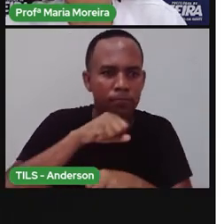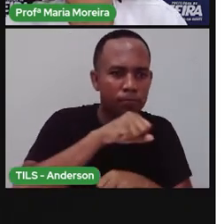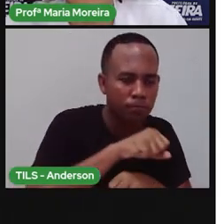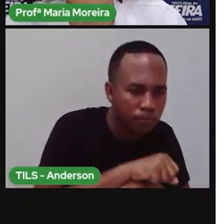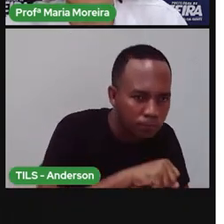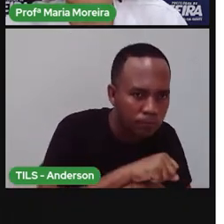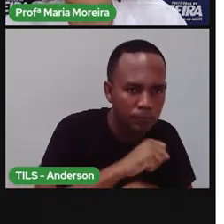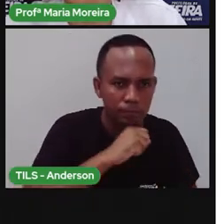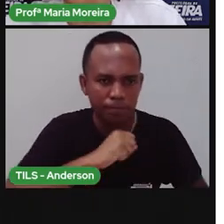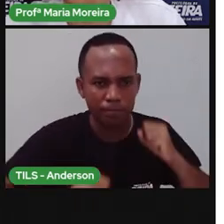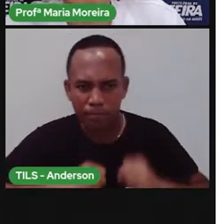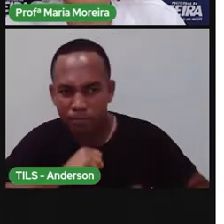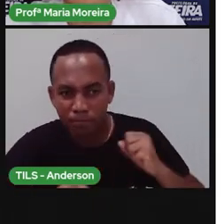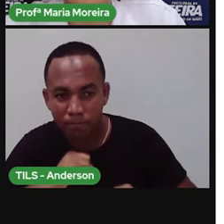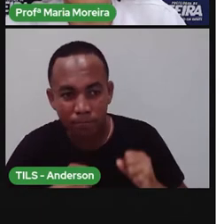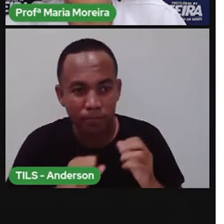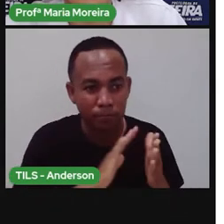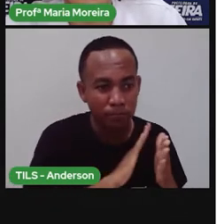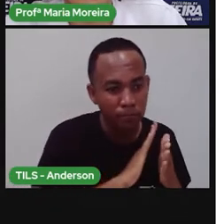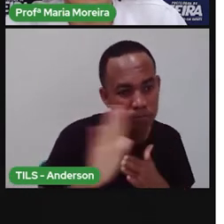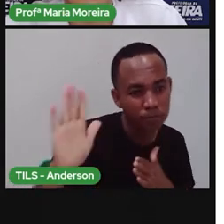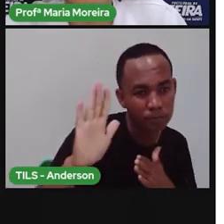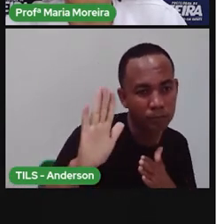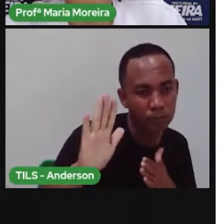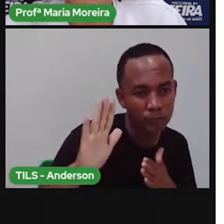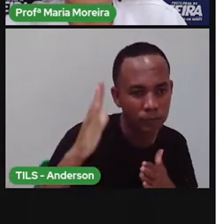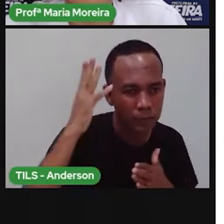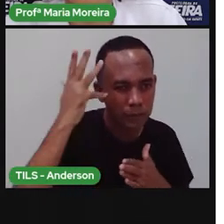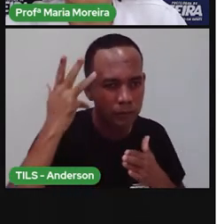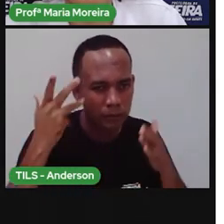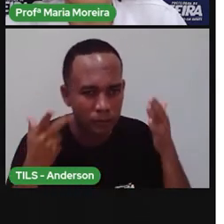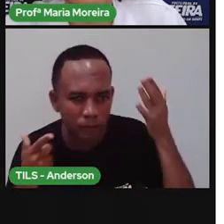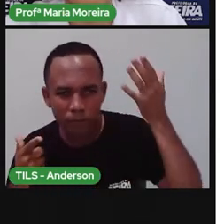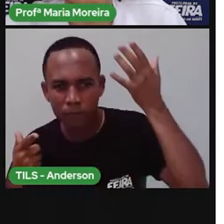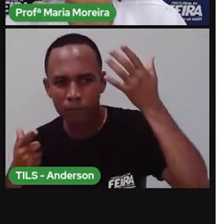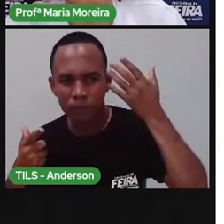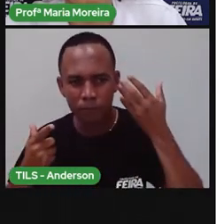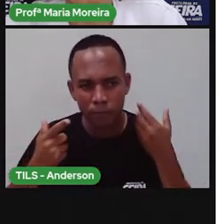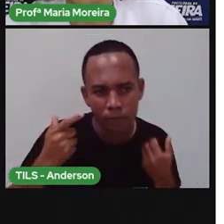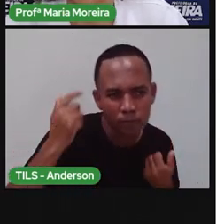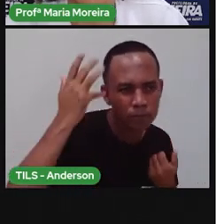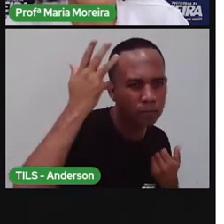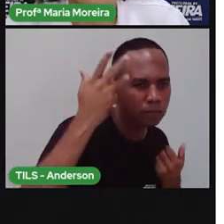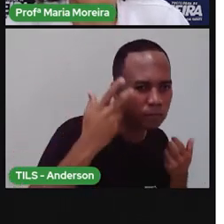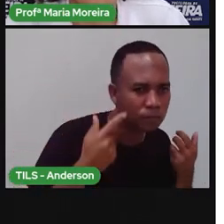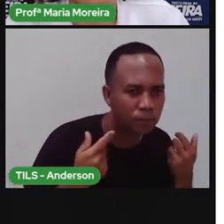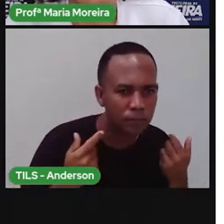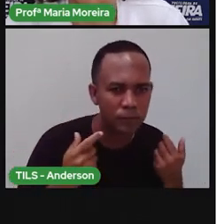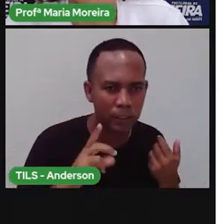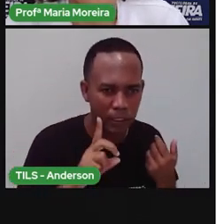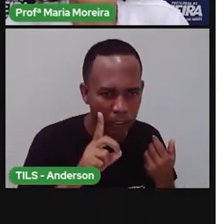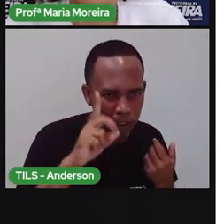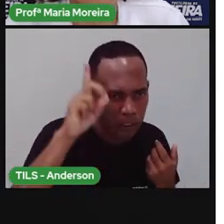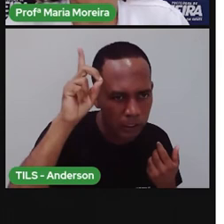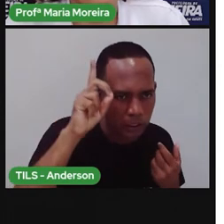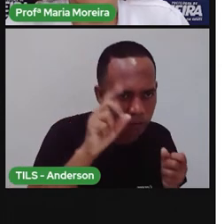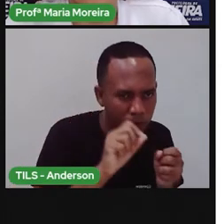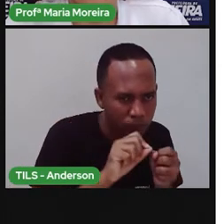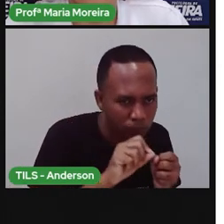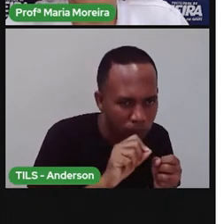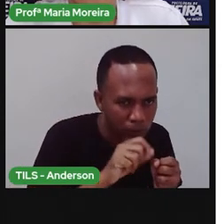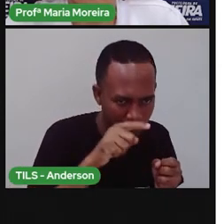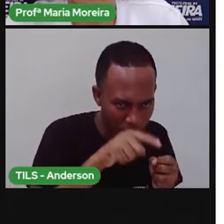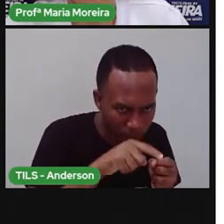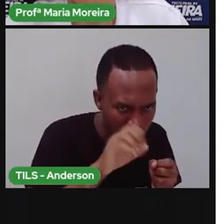a correr da furna. Leão, leão, leão. Foi Deus quem te fez ou